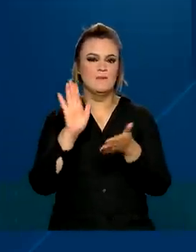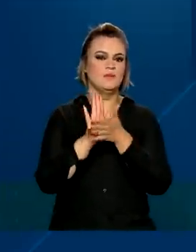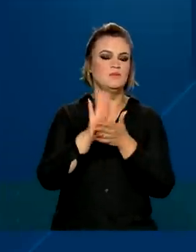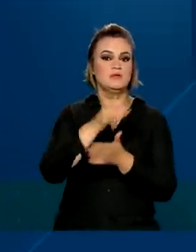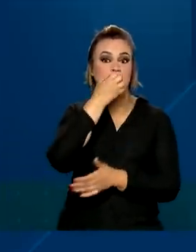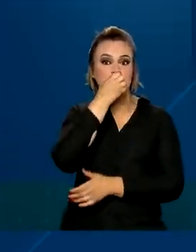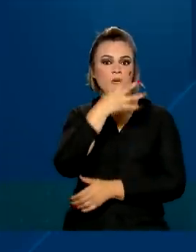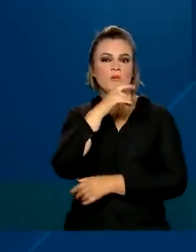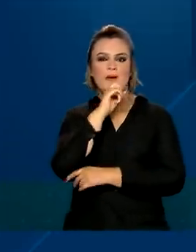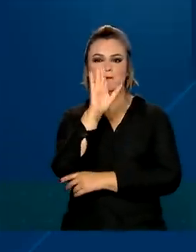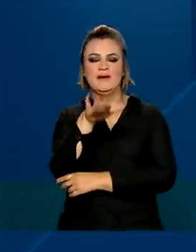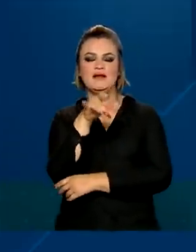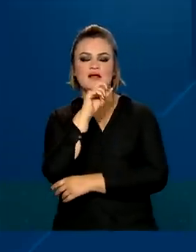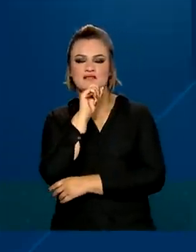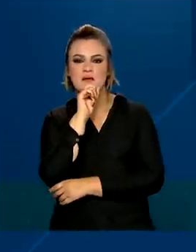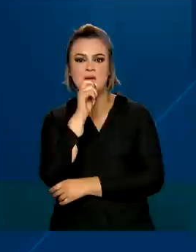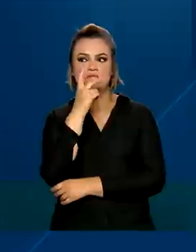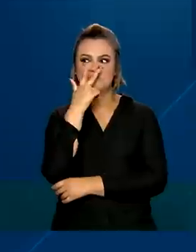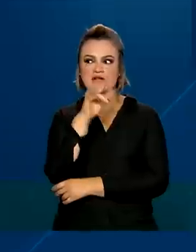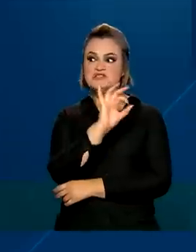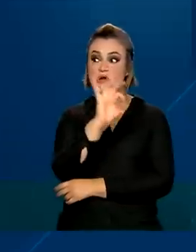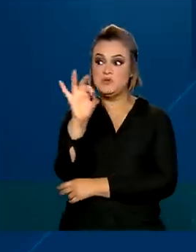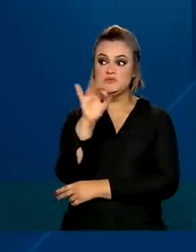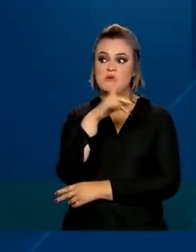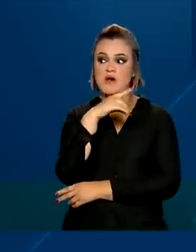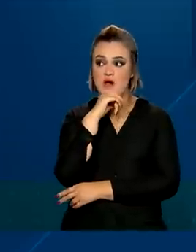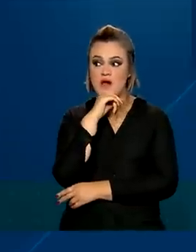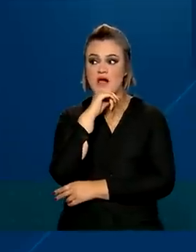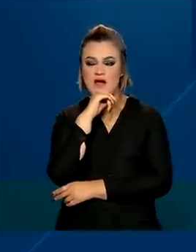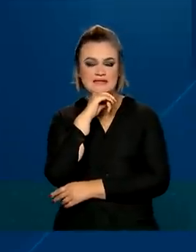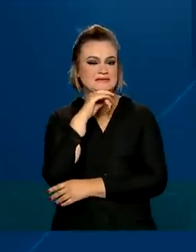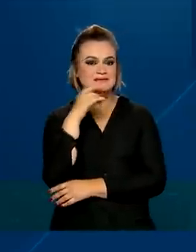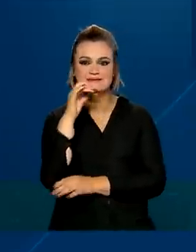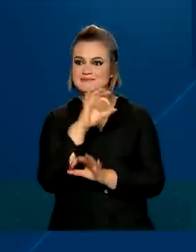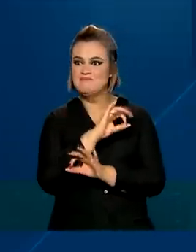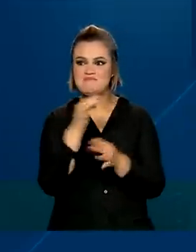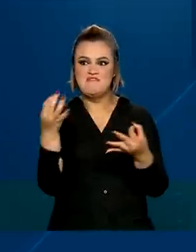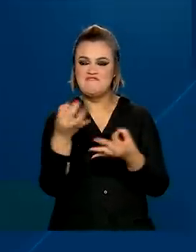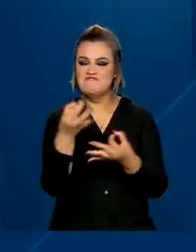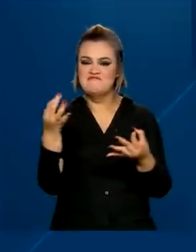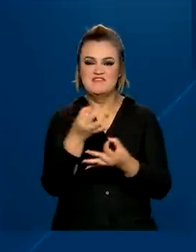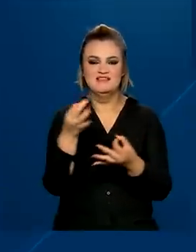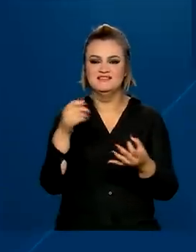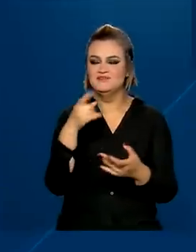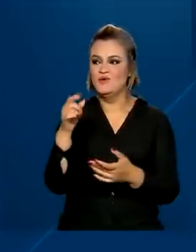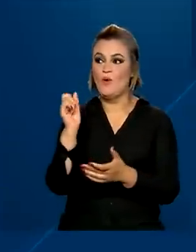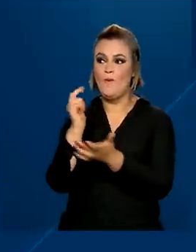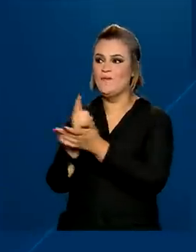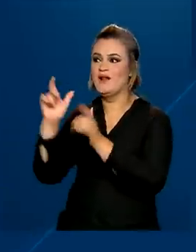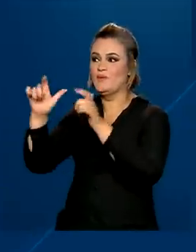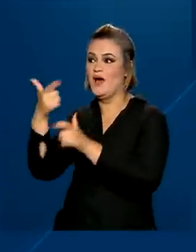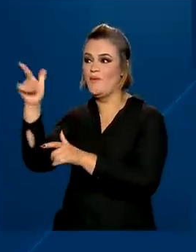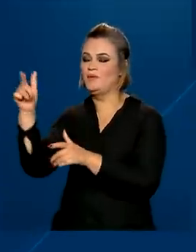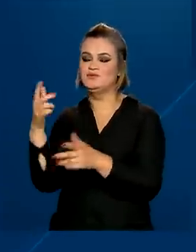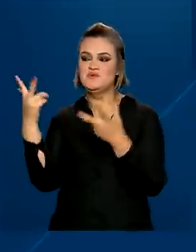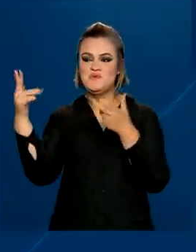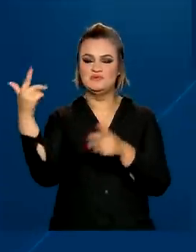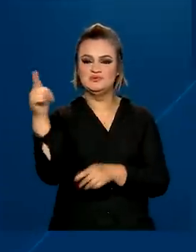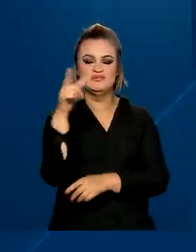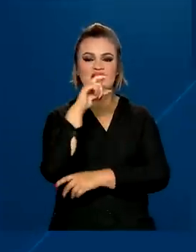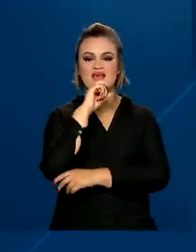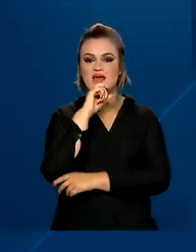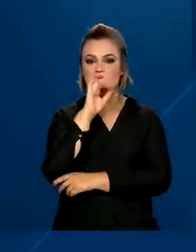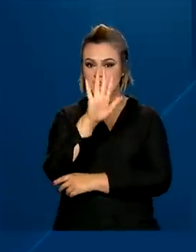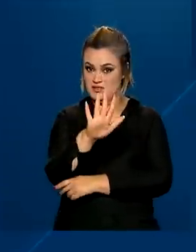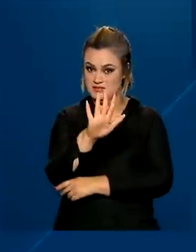atrativa porque ela é muito barata. Parece um negócio extremamente mirabolante que é difícil de você ver em outras promoções.